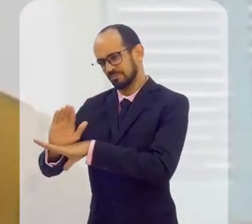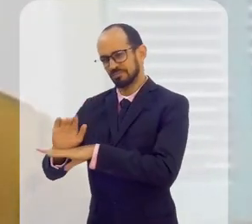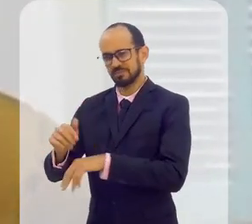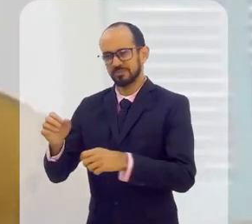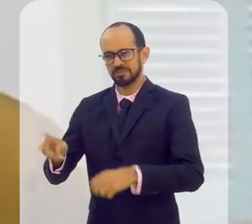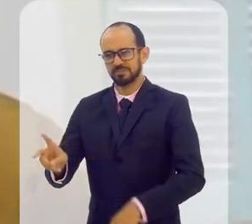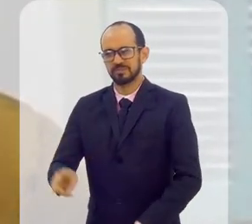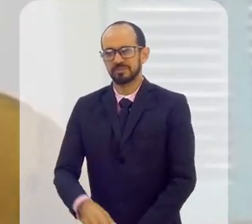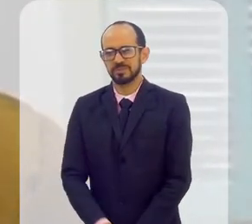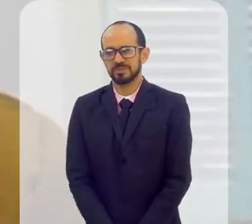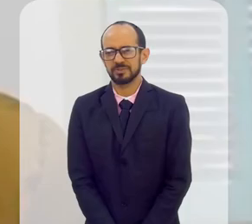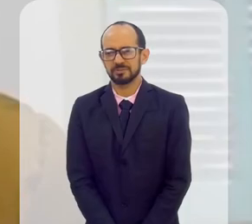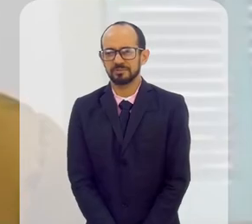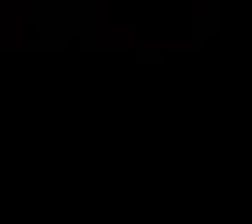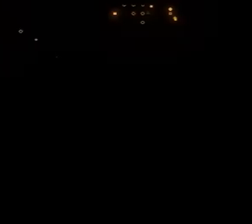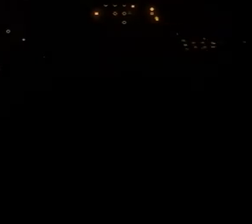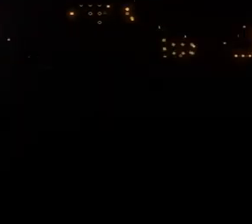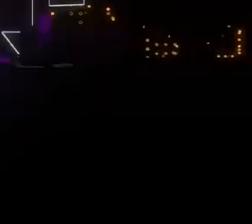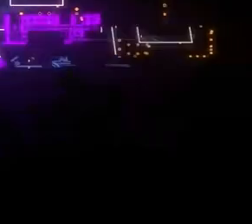Vocês podem contar com a gente sempre.